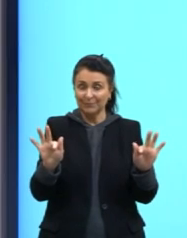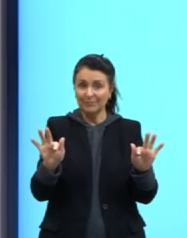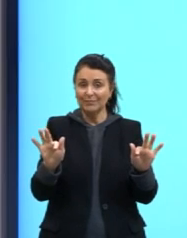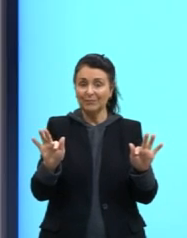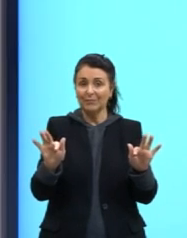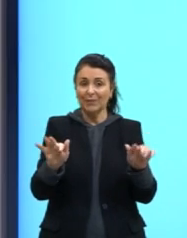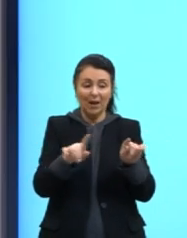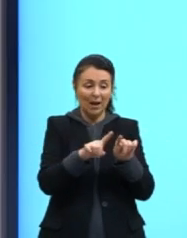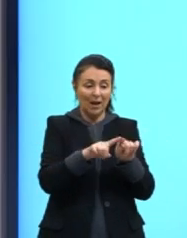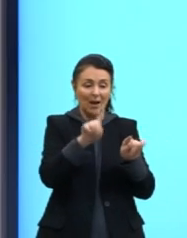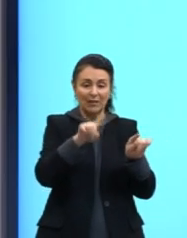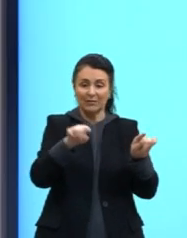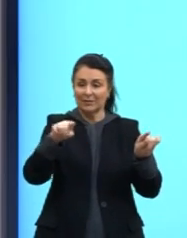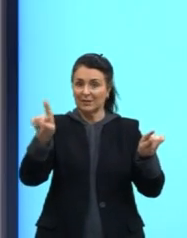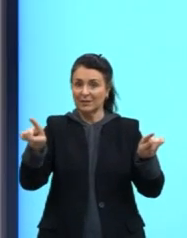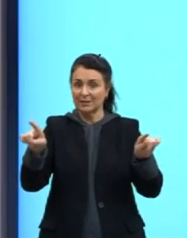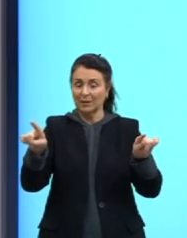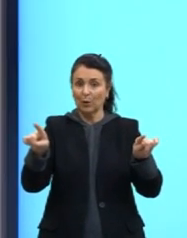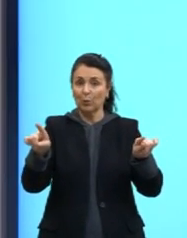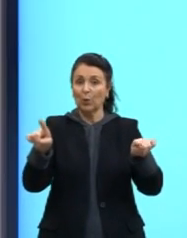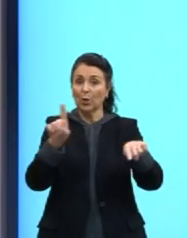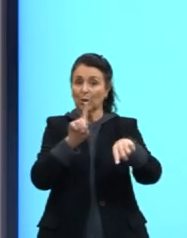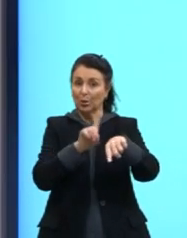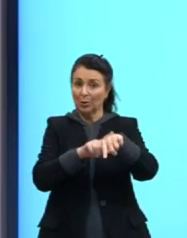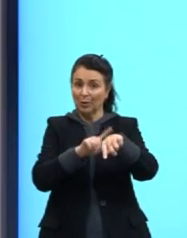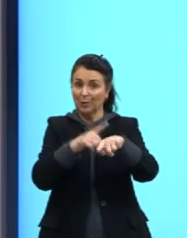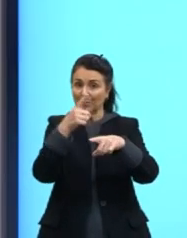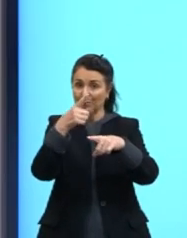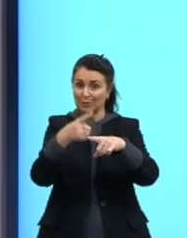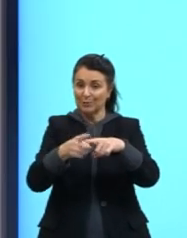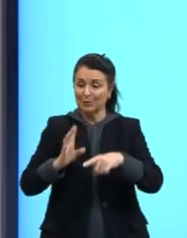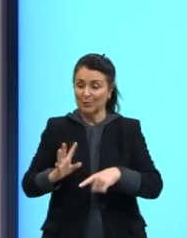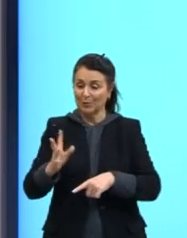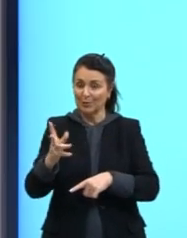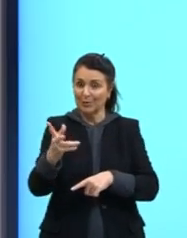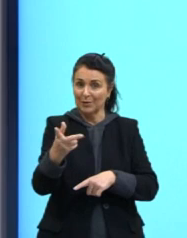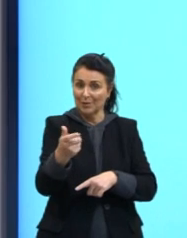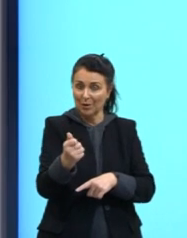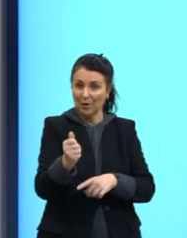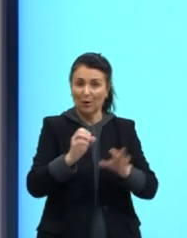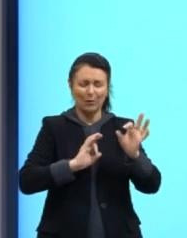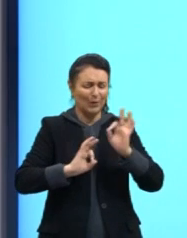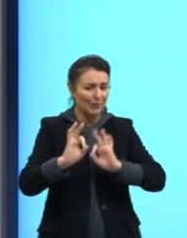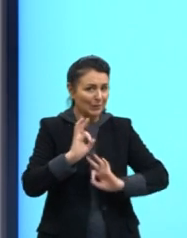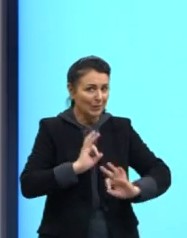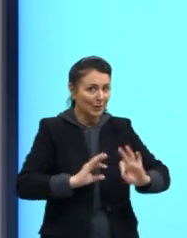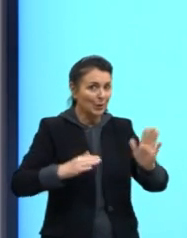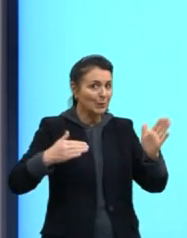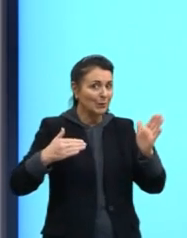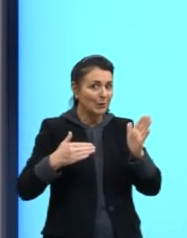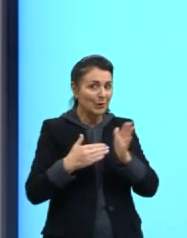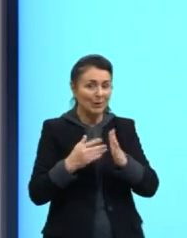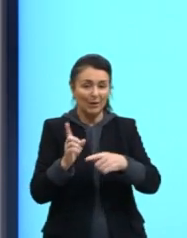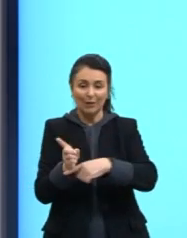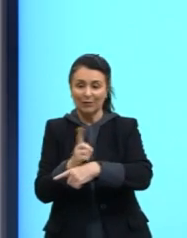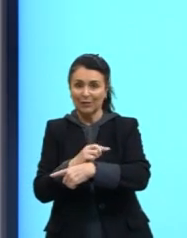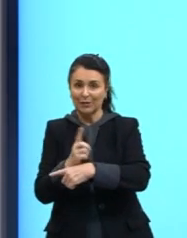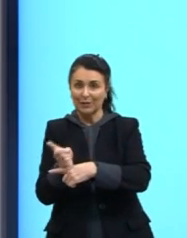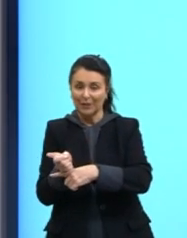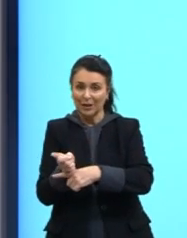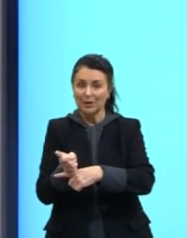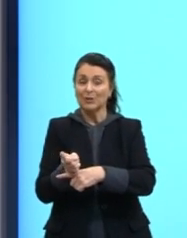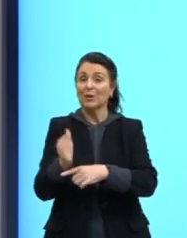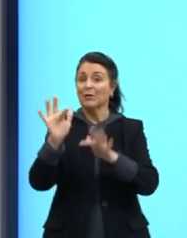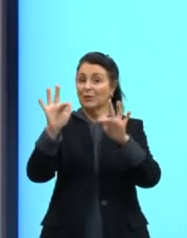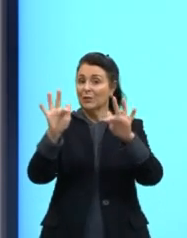variação do tempo multiplicando pela aceleração, vai ajustando, tá? E chega, então, a velocidade final igual à velocidade